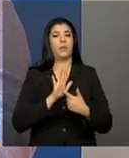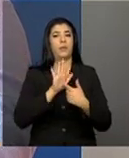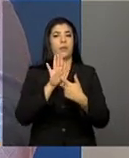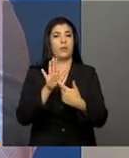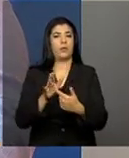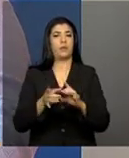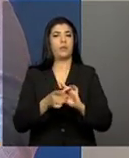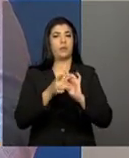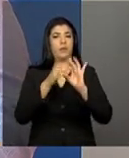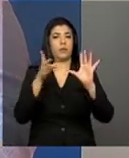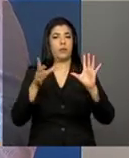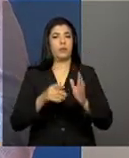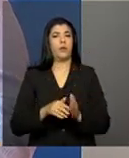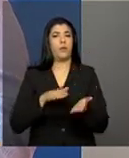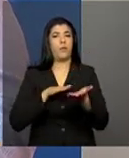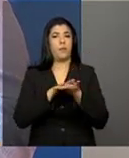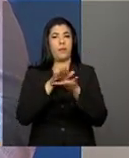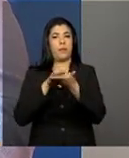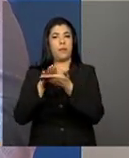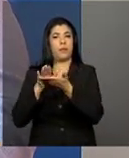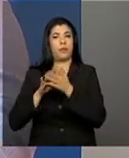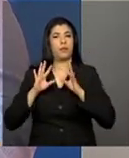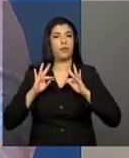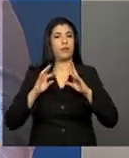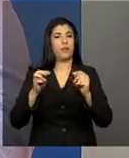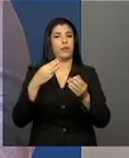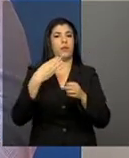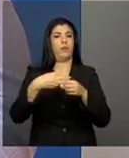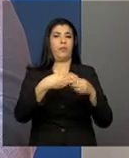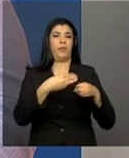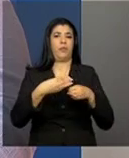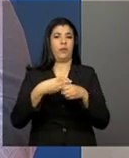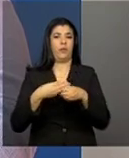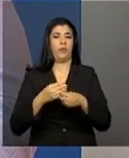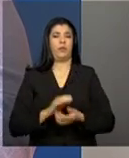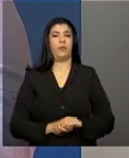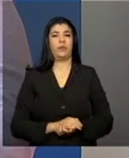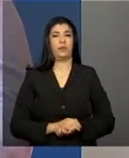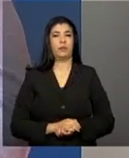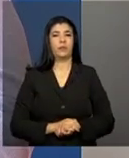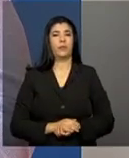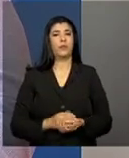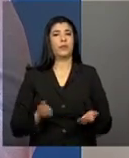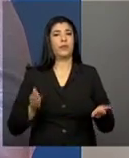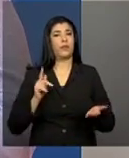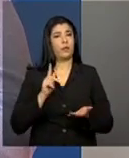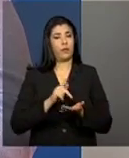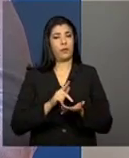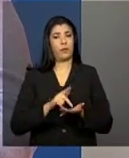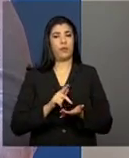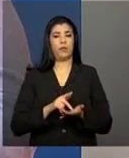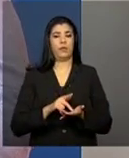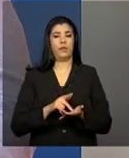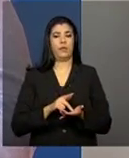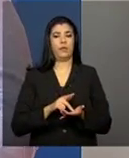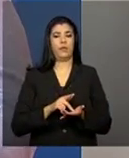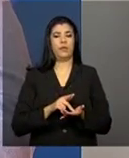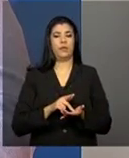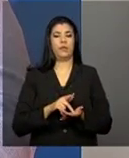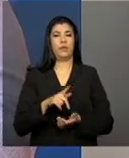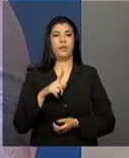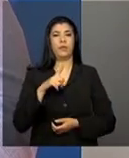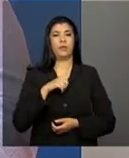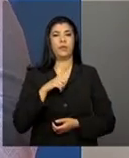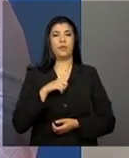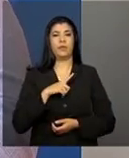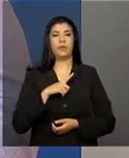impresso para todos os municípios do Brasil. E estamos, com ele, nós